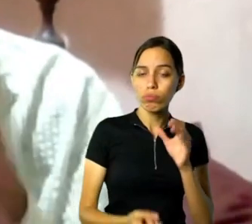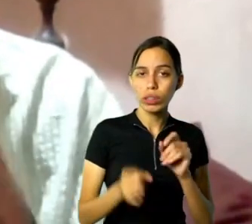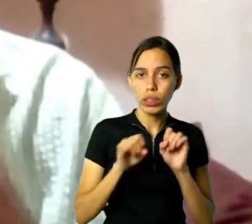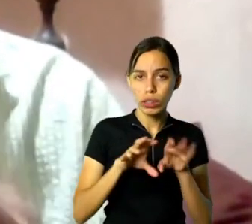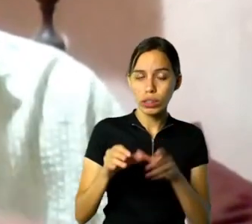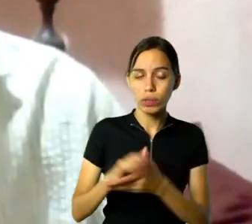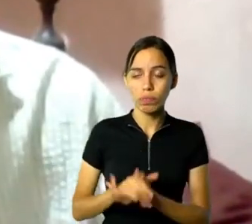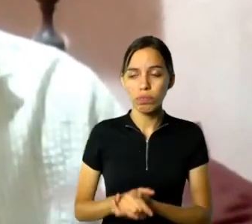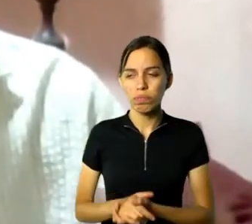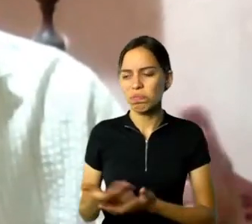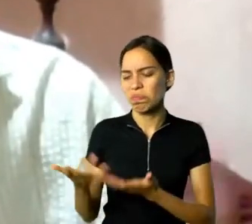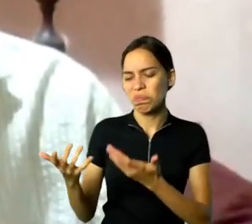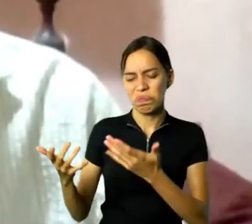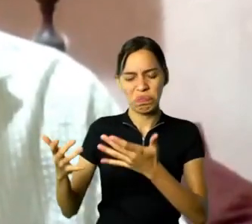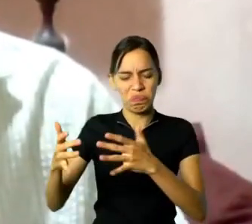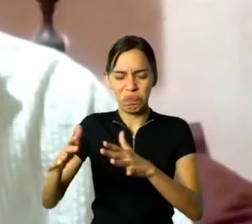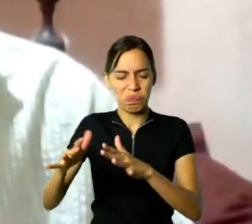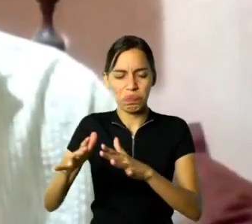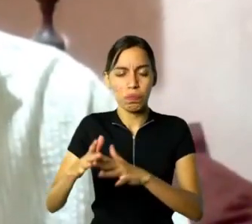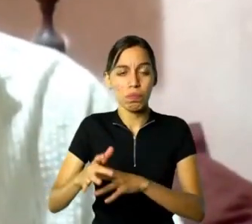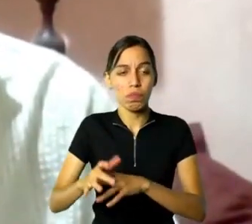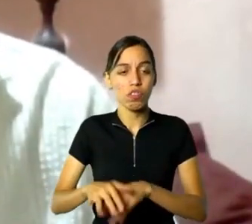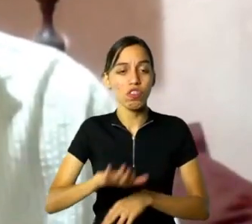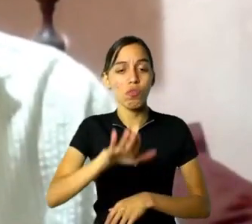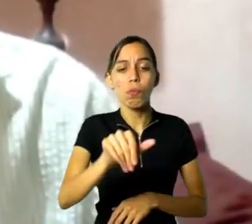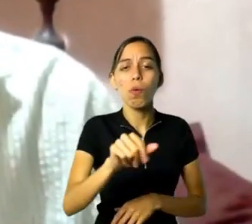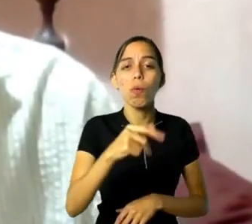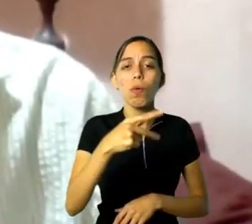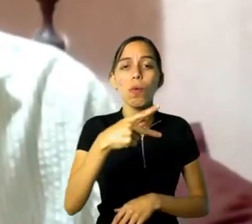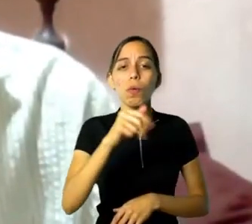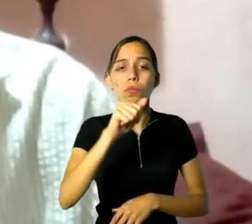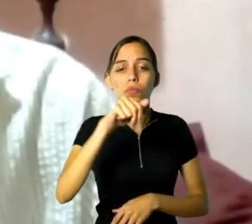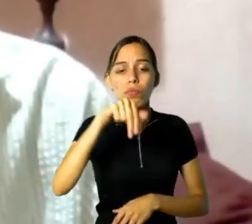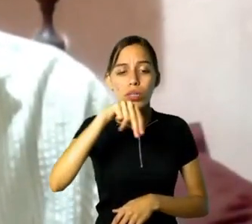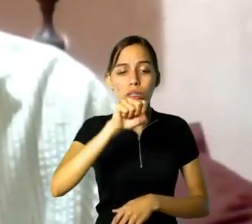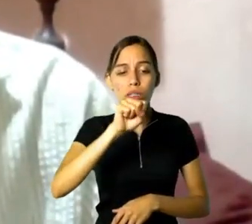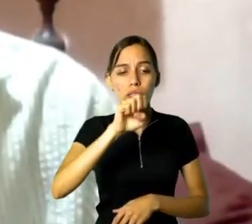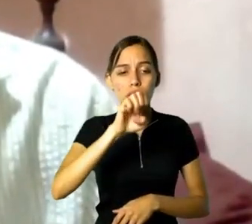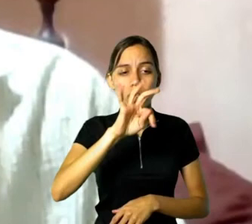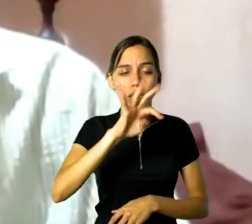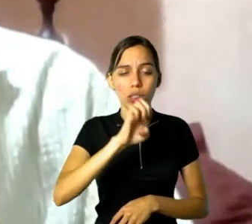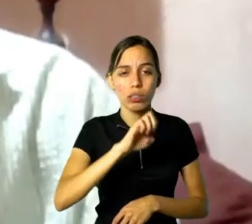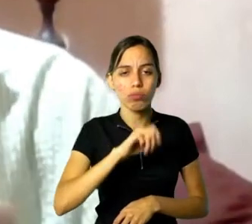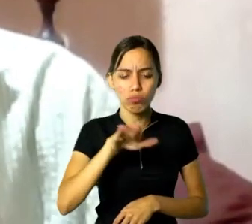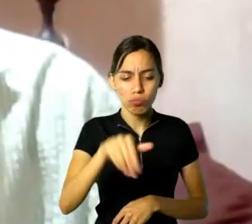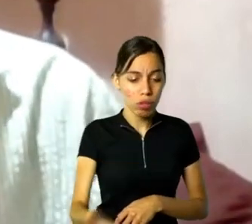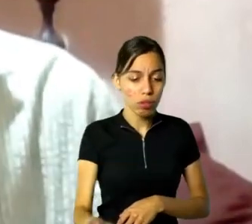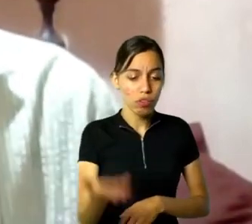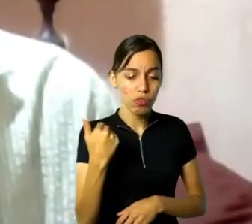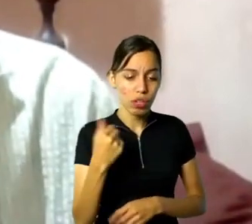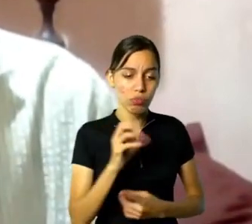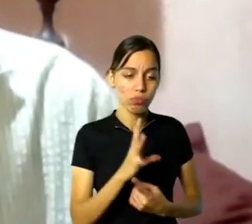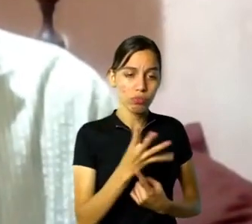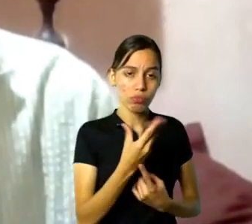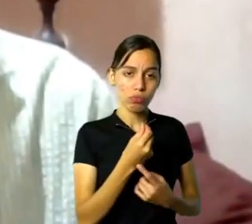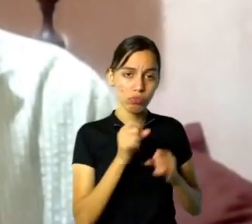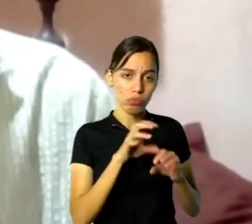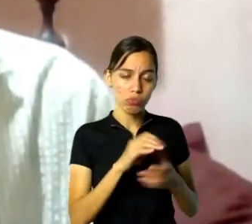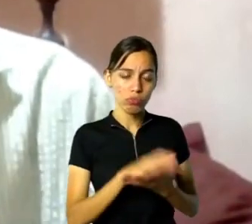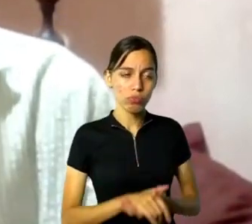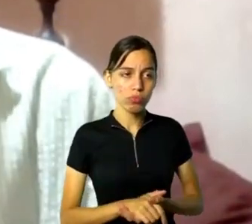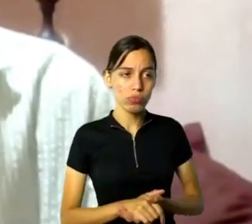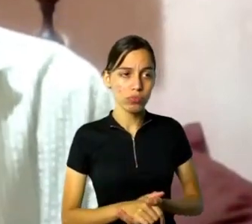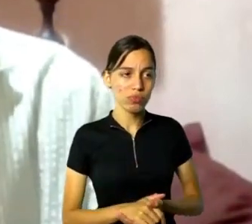era jornalista também, e chamou o Pancete, que estava passando por um problema de saúde e não pôde vir, e o Guignard acabou sendo a pessoa